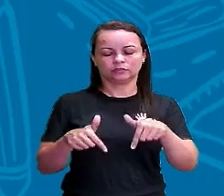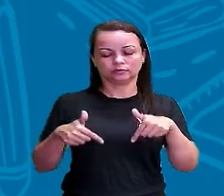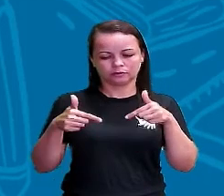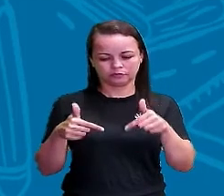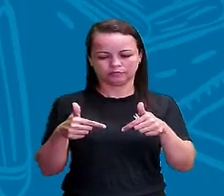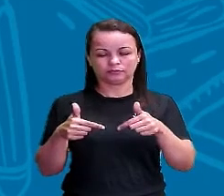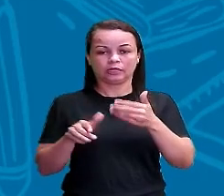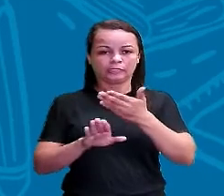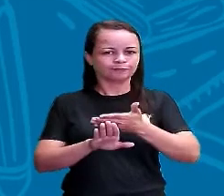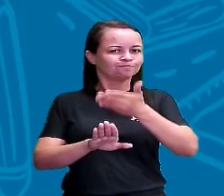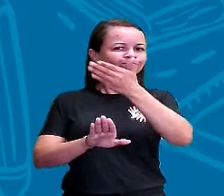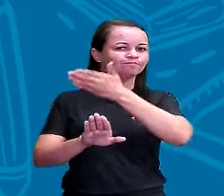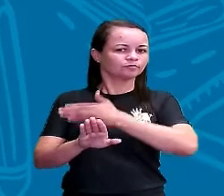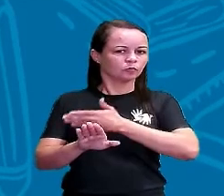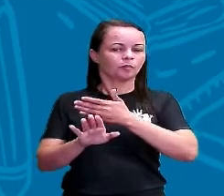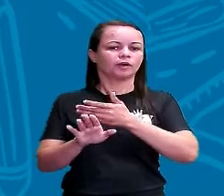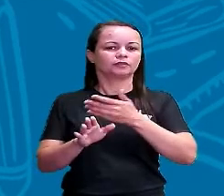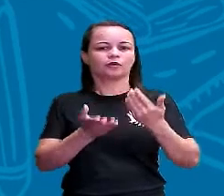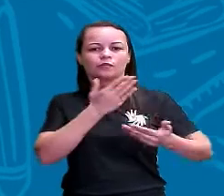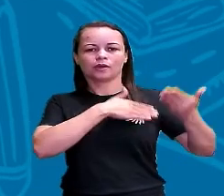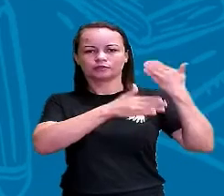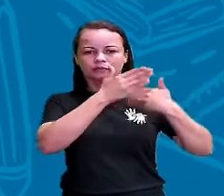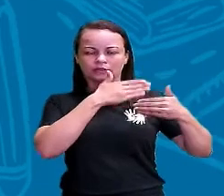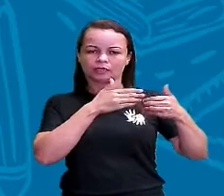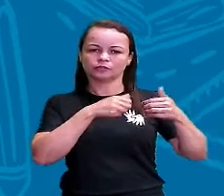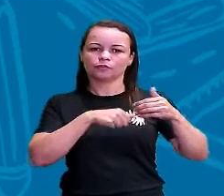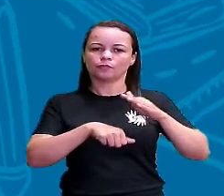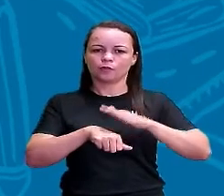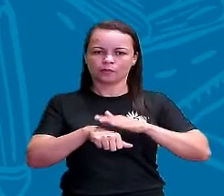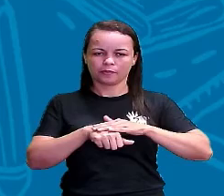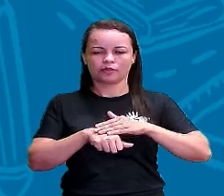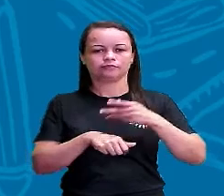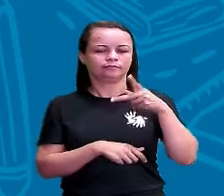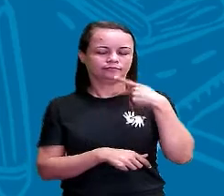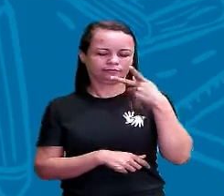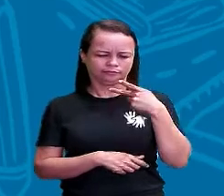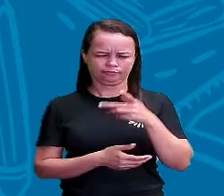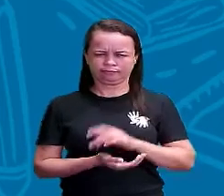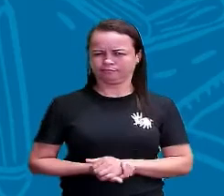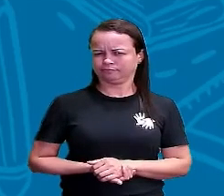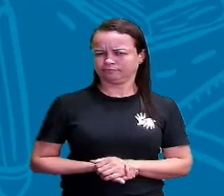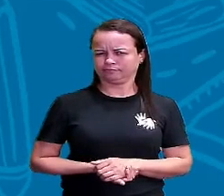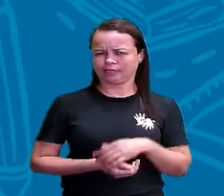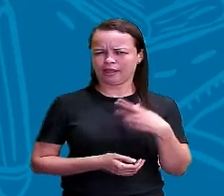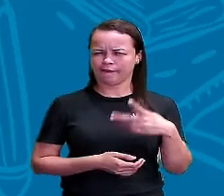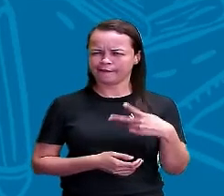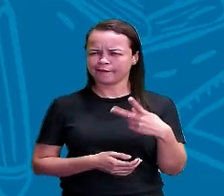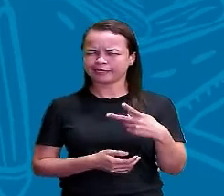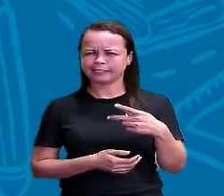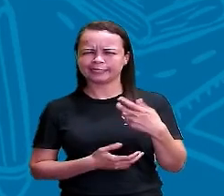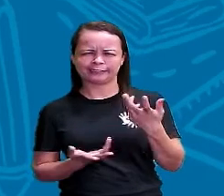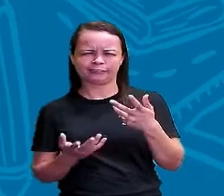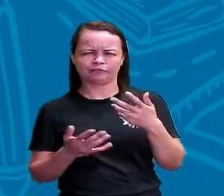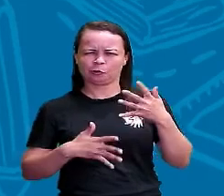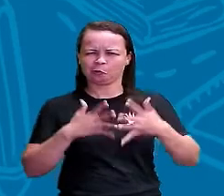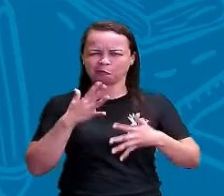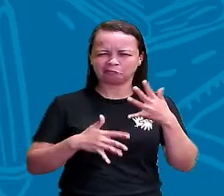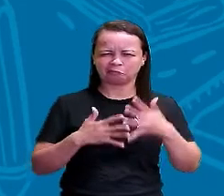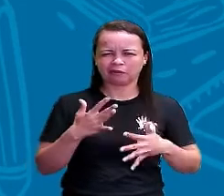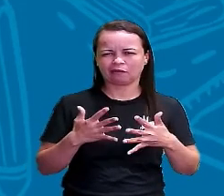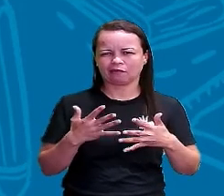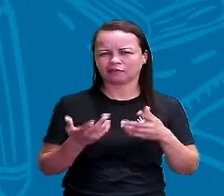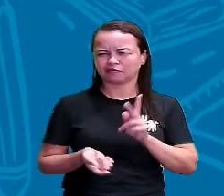ação anterior ao passado em relação ao momento da fala. Eita, professora, mas essa definição foi um pouquinho complicada.